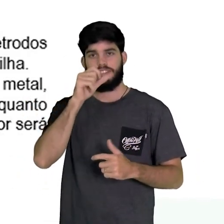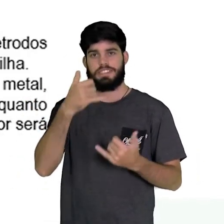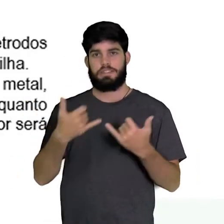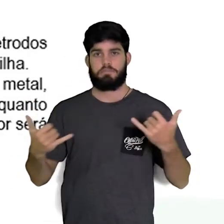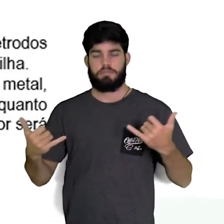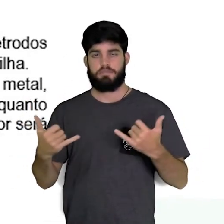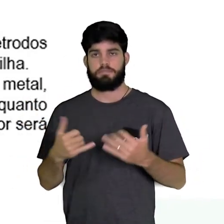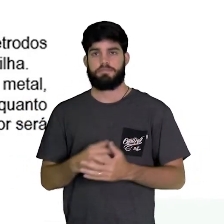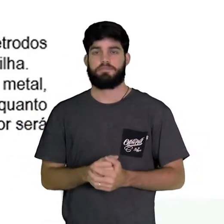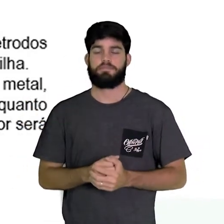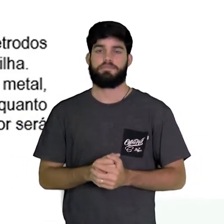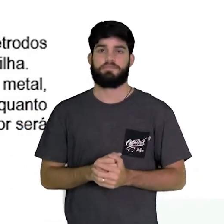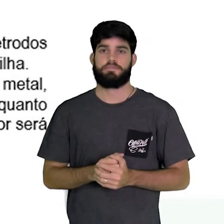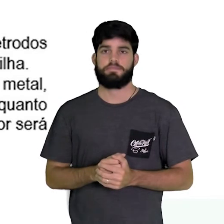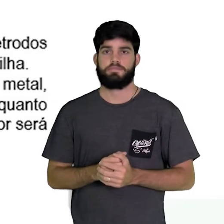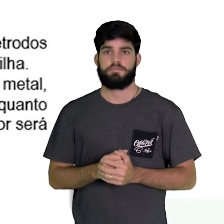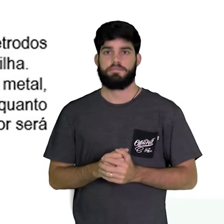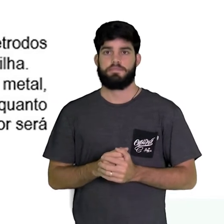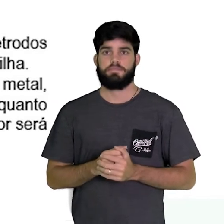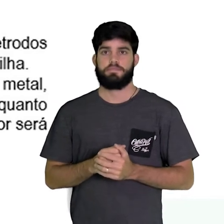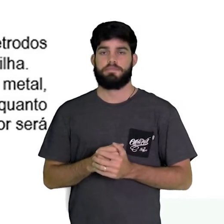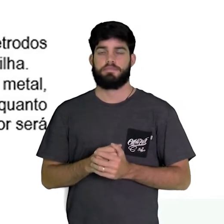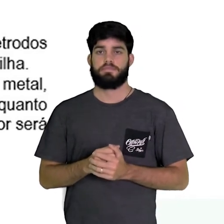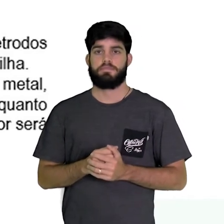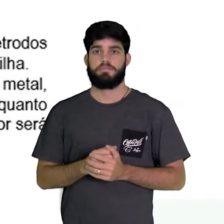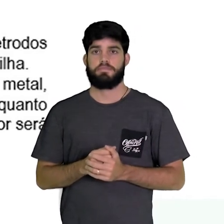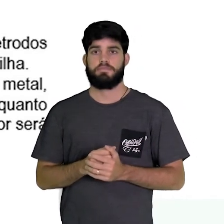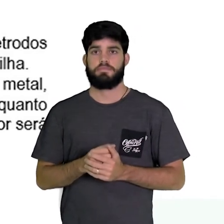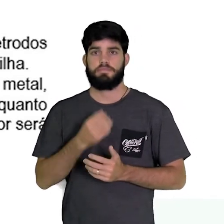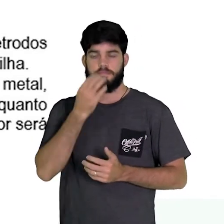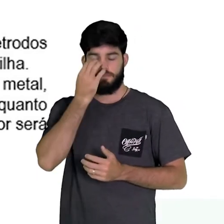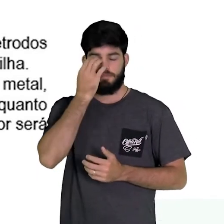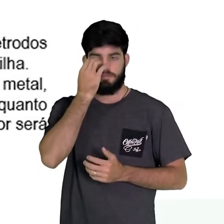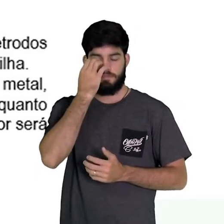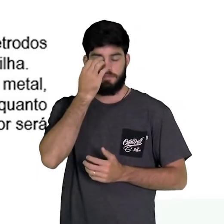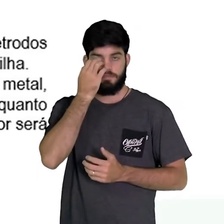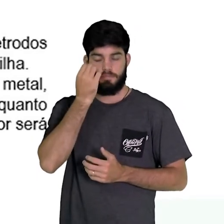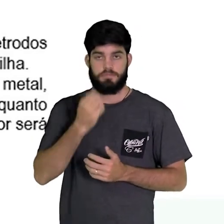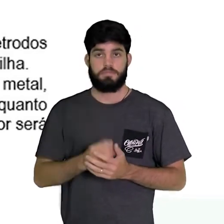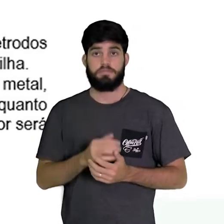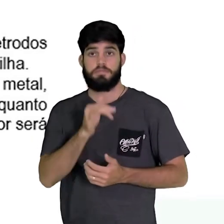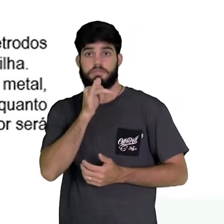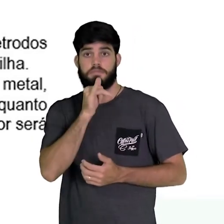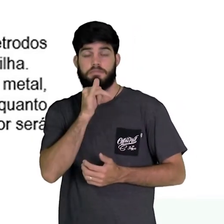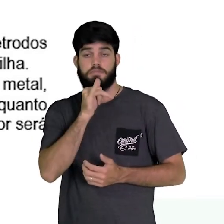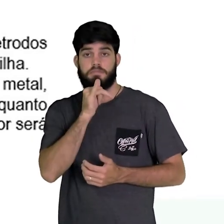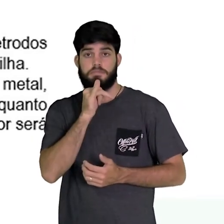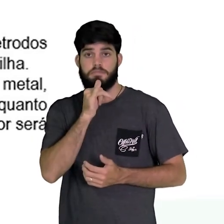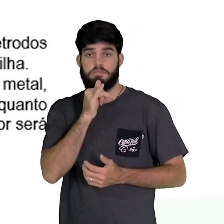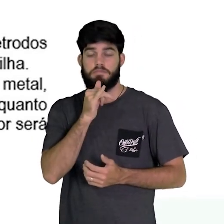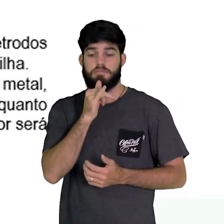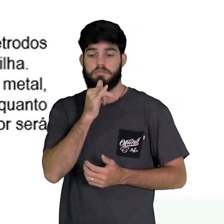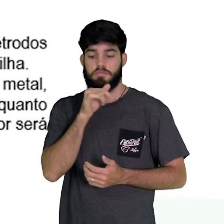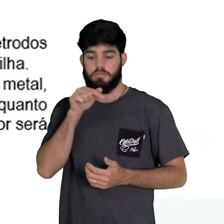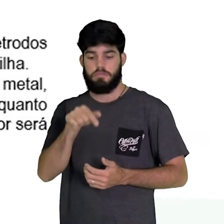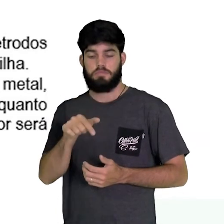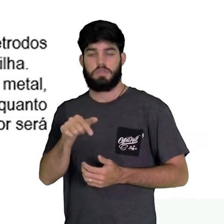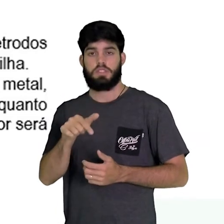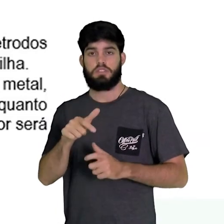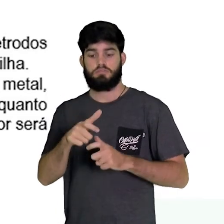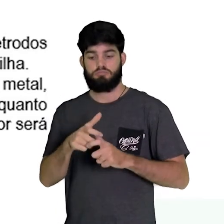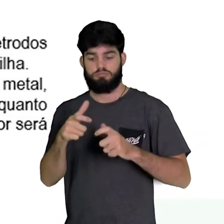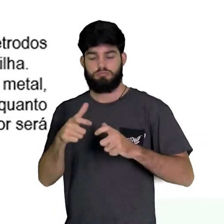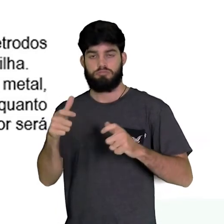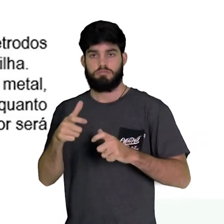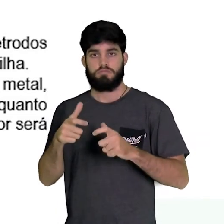seja, a voltagem é uma propriedade intensiva. O que é que significa